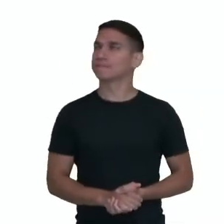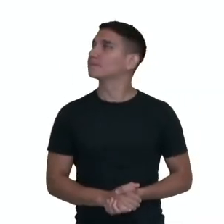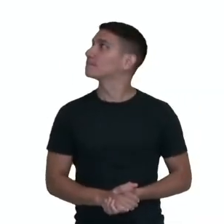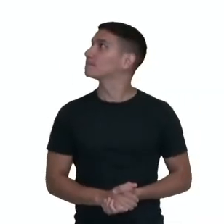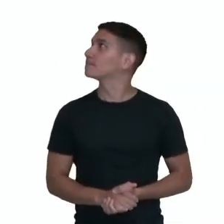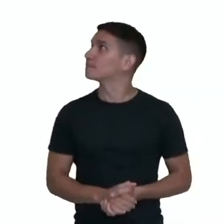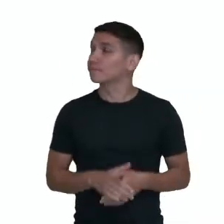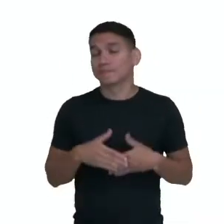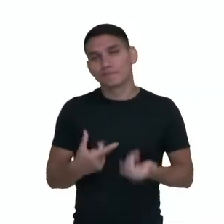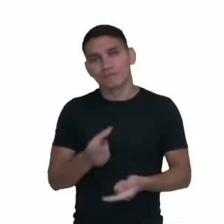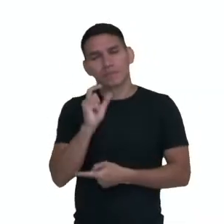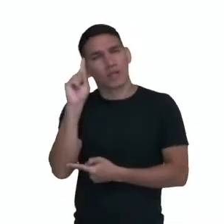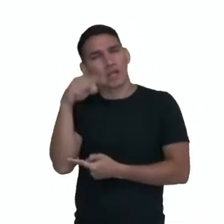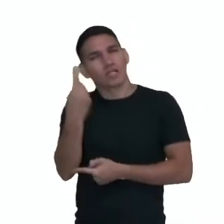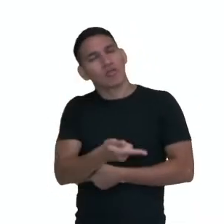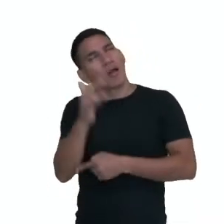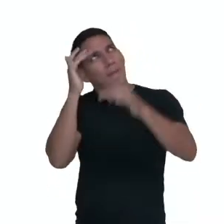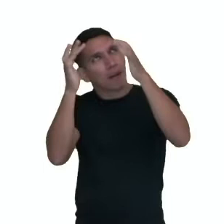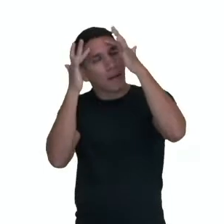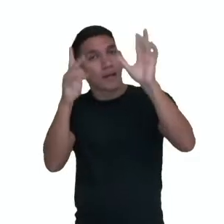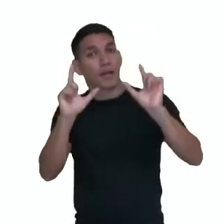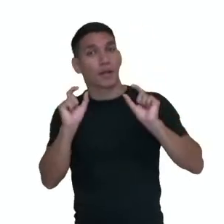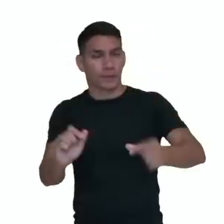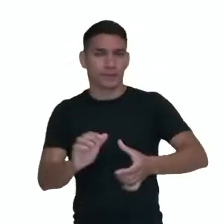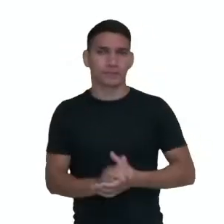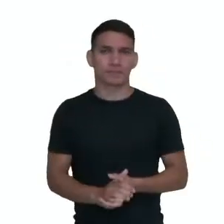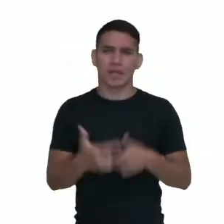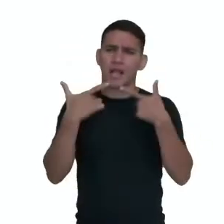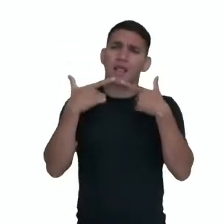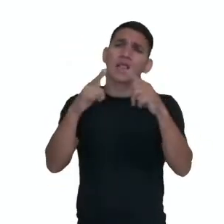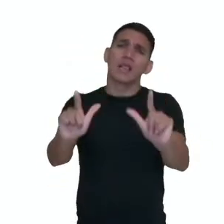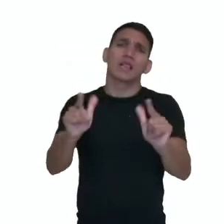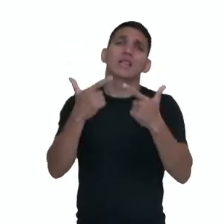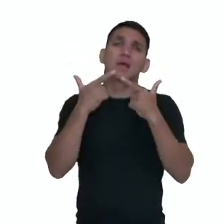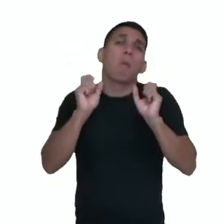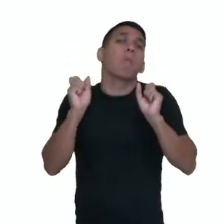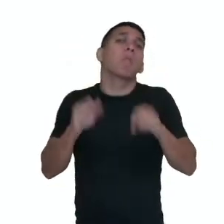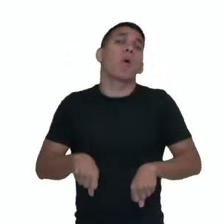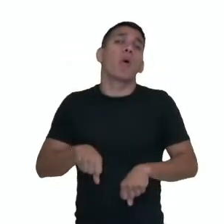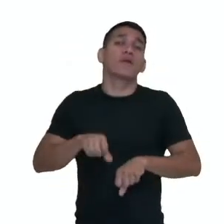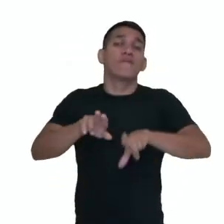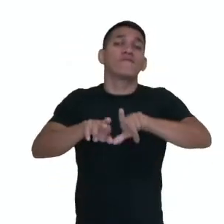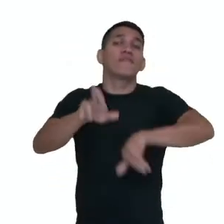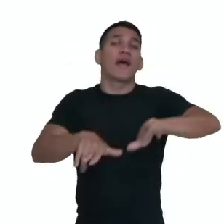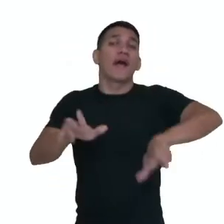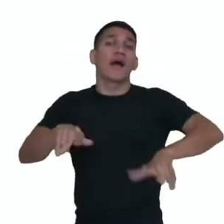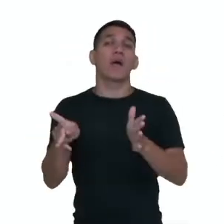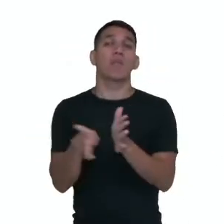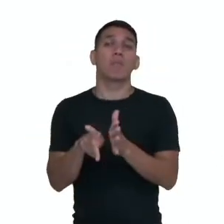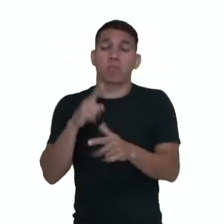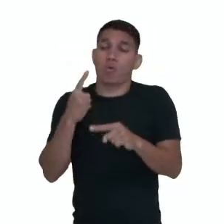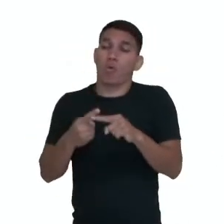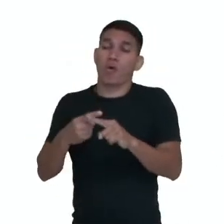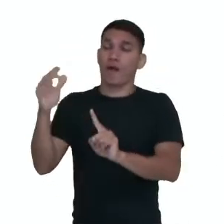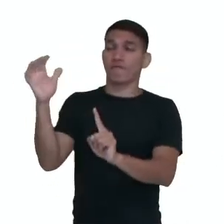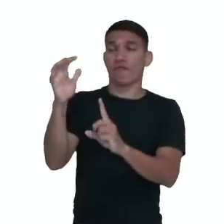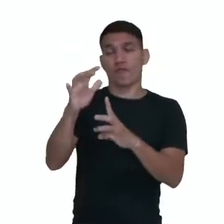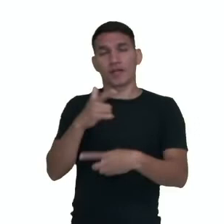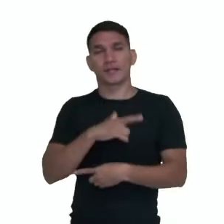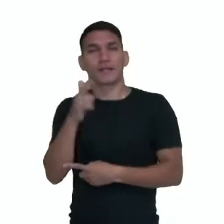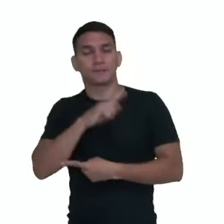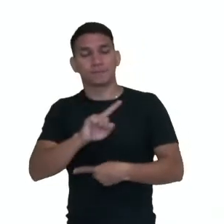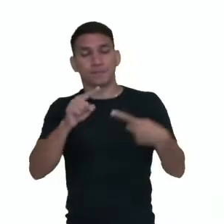E, para a gente refletir um pouquinho, né? A língua pode variar por influência de alguns fatores, tais como profissão,